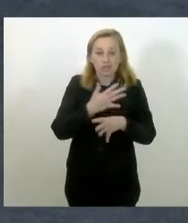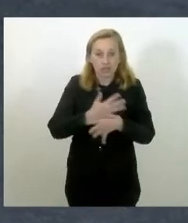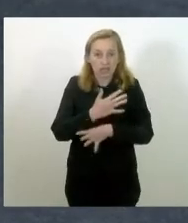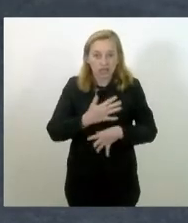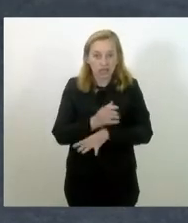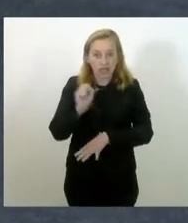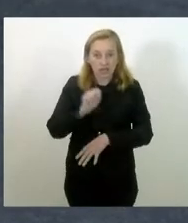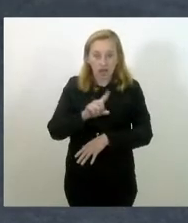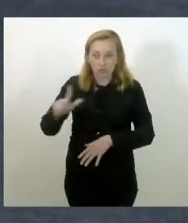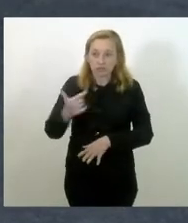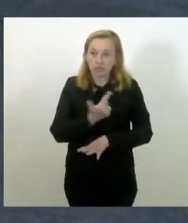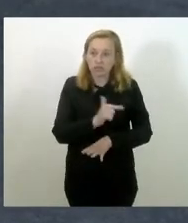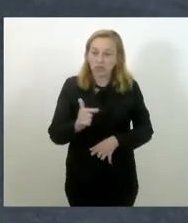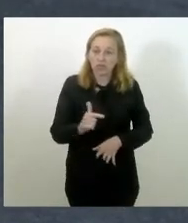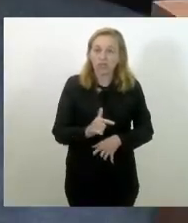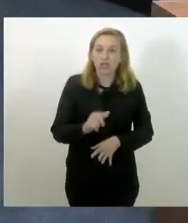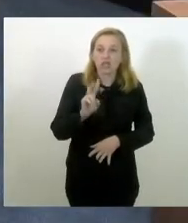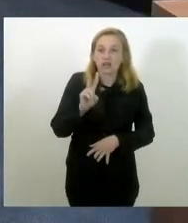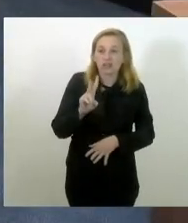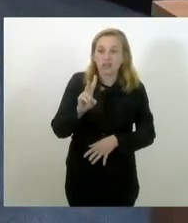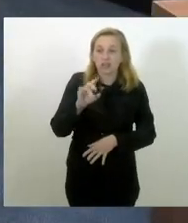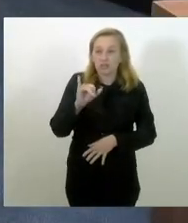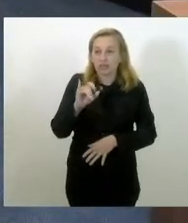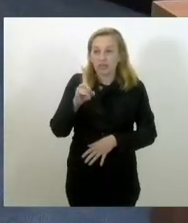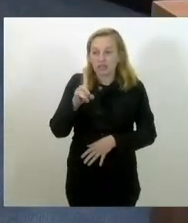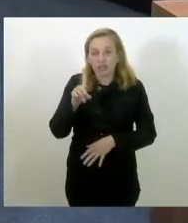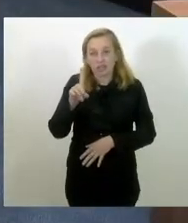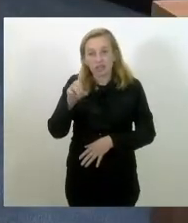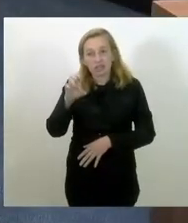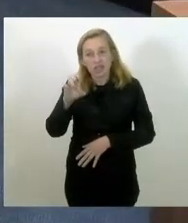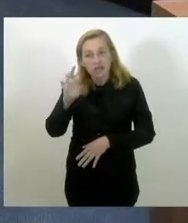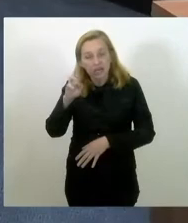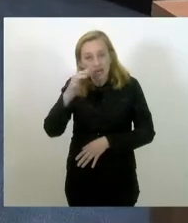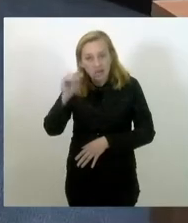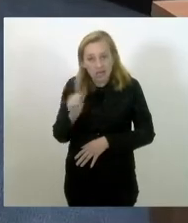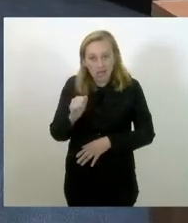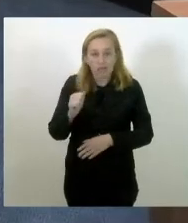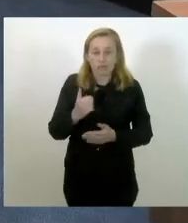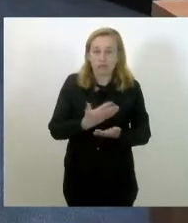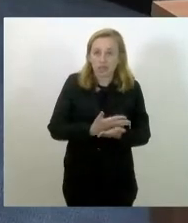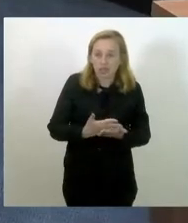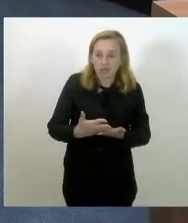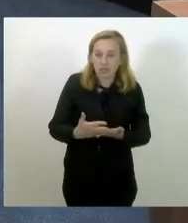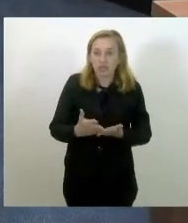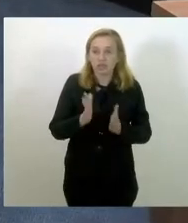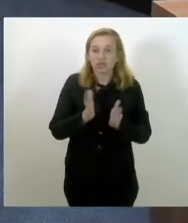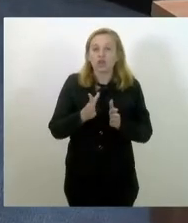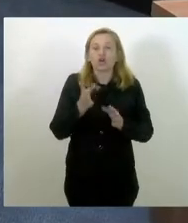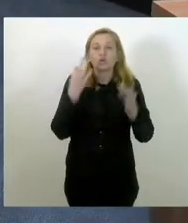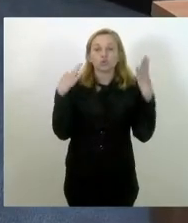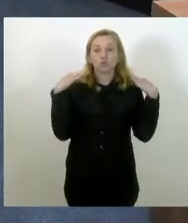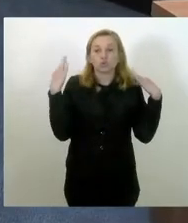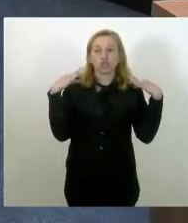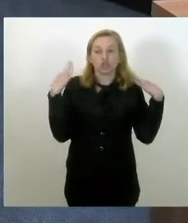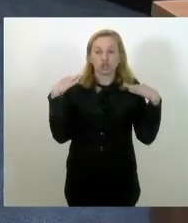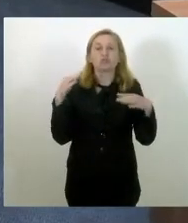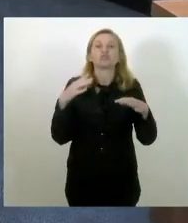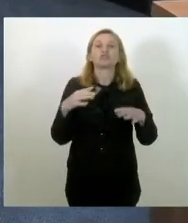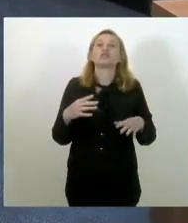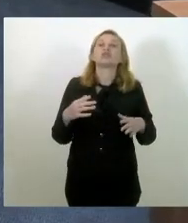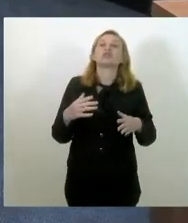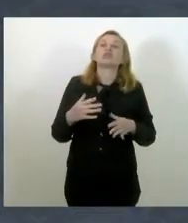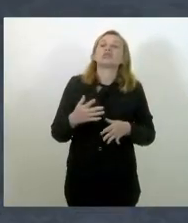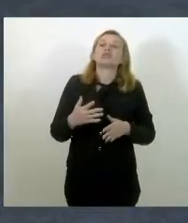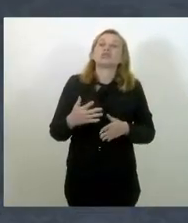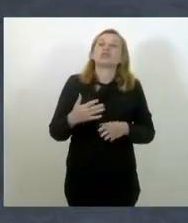suficiente de videiras para esse ano, então o turismo na cidade, a produção de